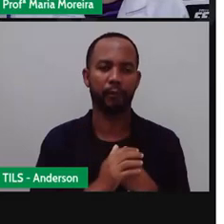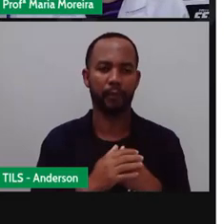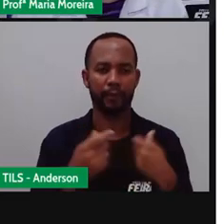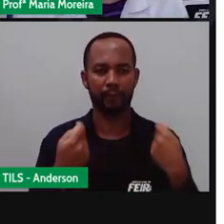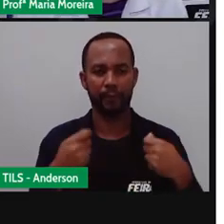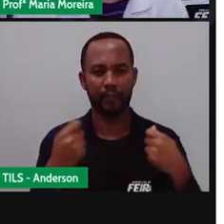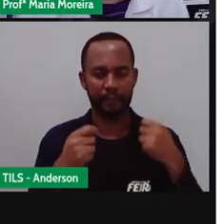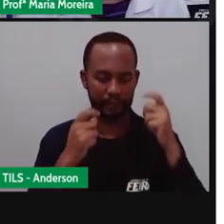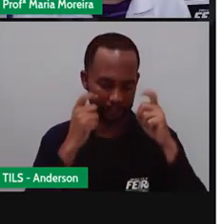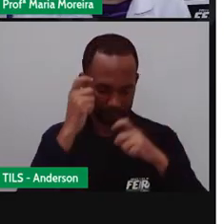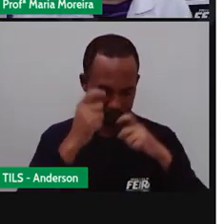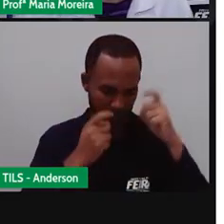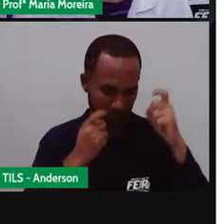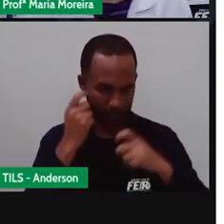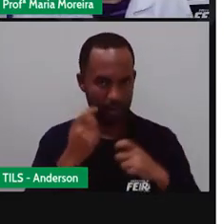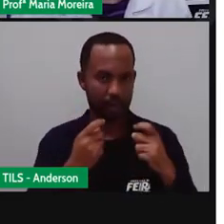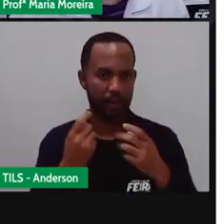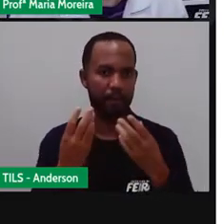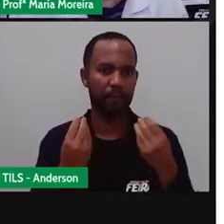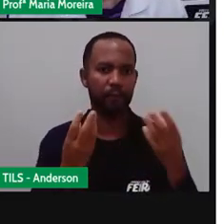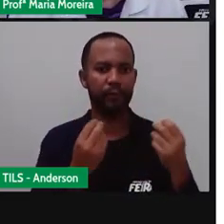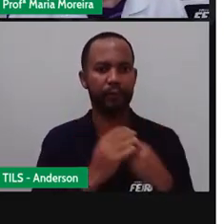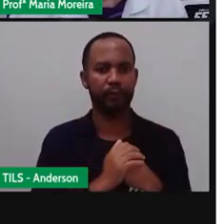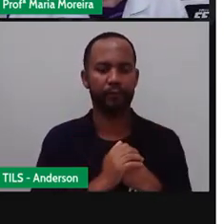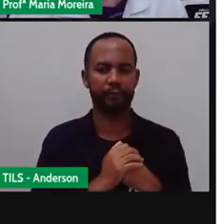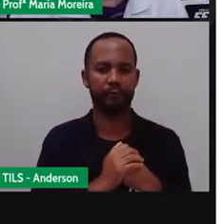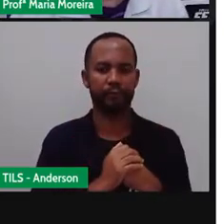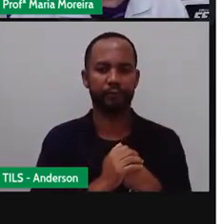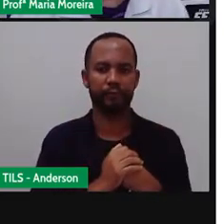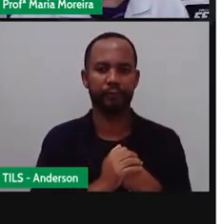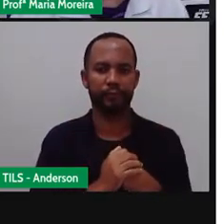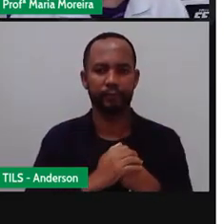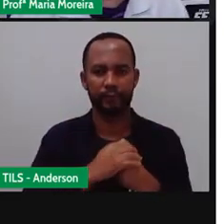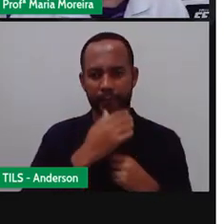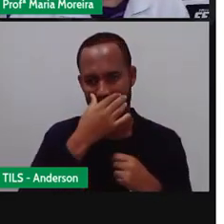preocupe bastante aí Com esse descarte do lixo